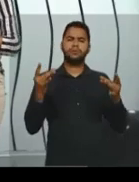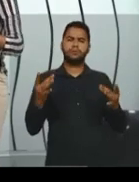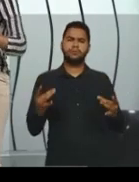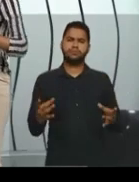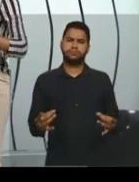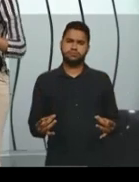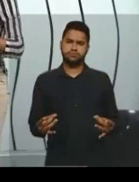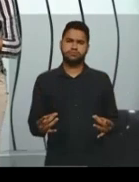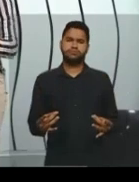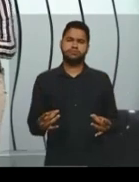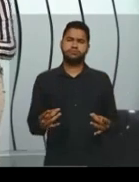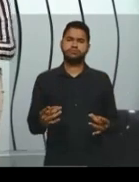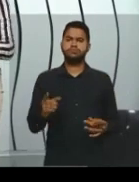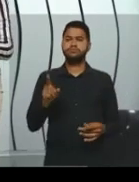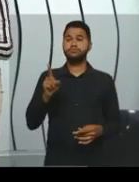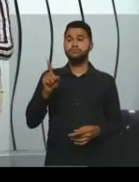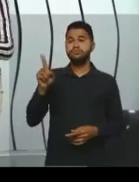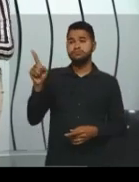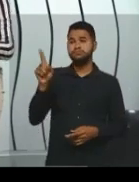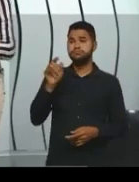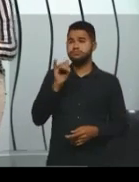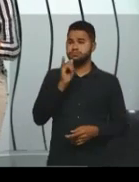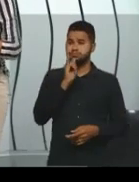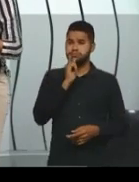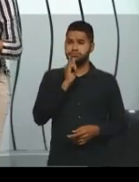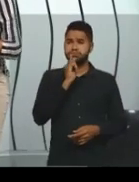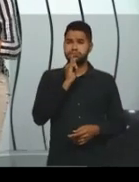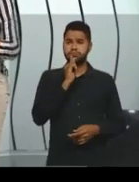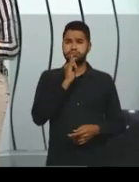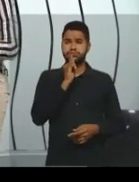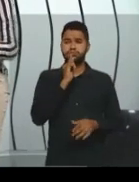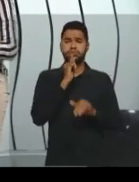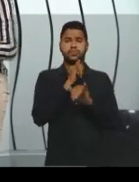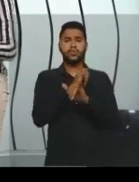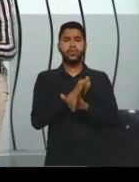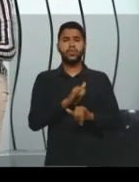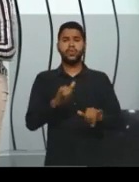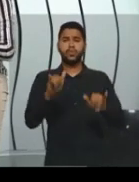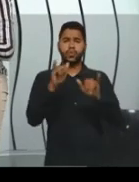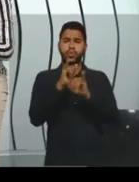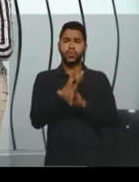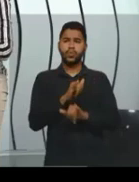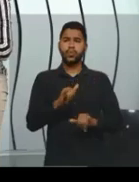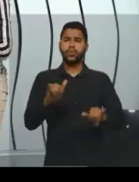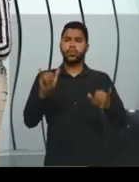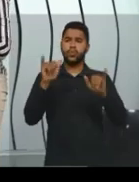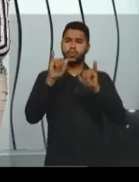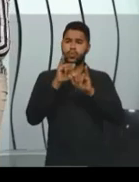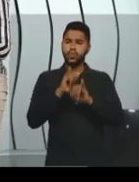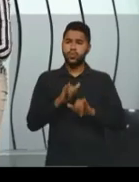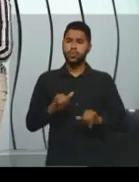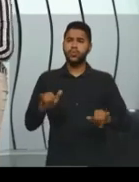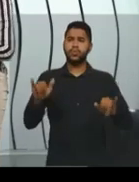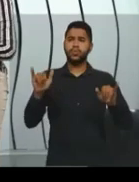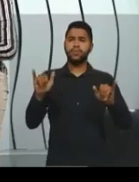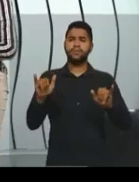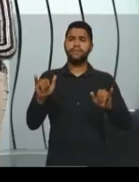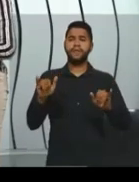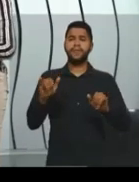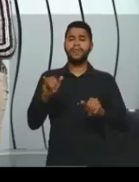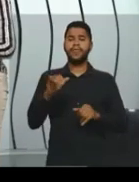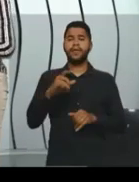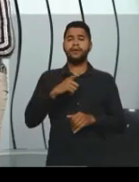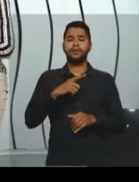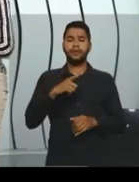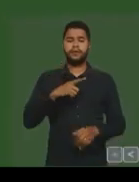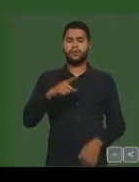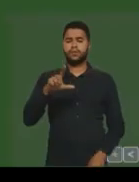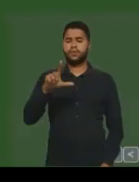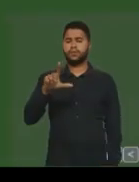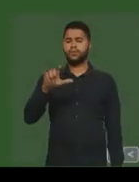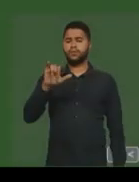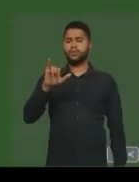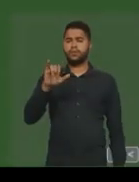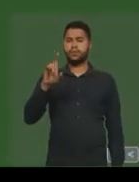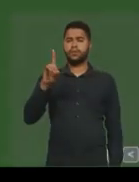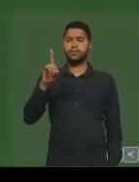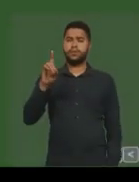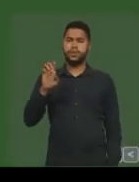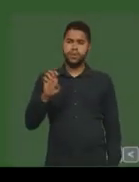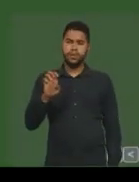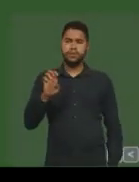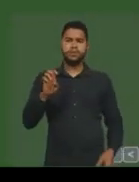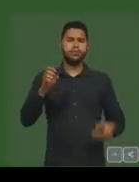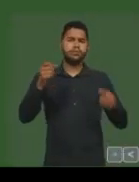Então, aqui, né, então, por exemplo, eu tenho aqui, né, a manchete, ela vai estar aqui. E aí, eu tenho o lead. Aí, o lead